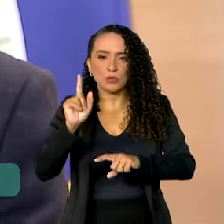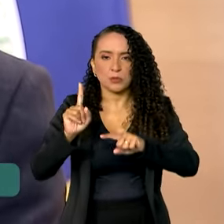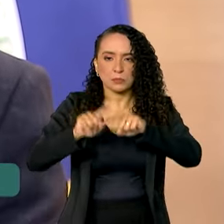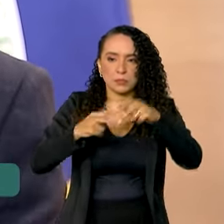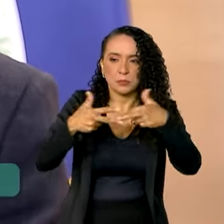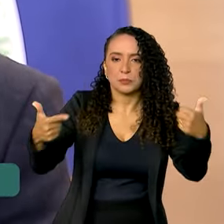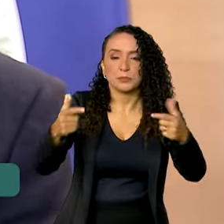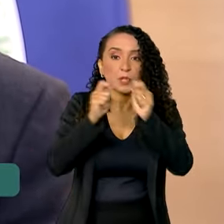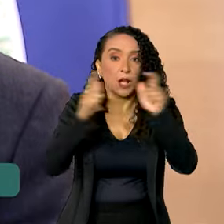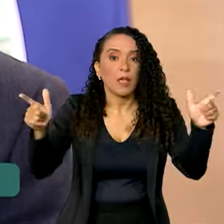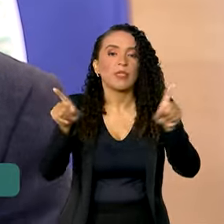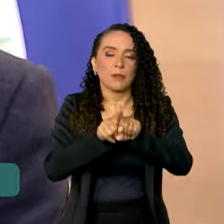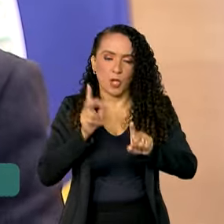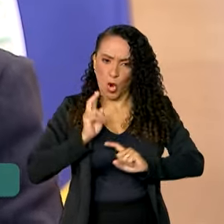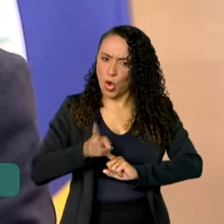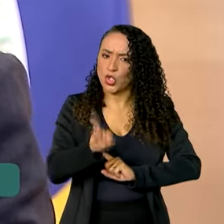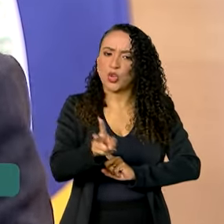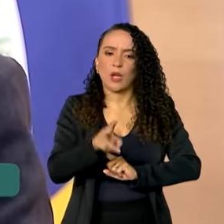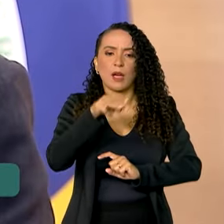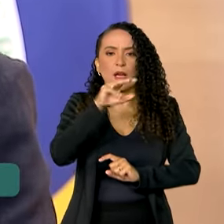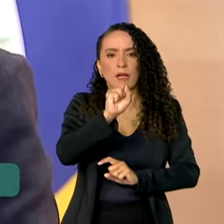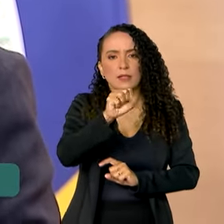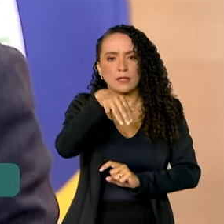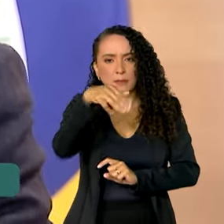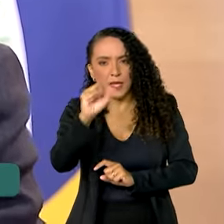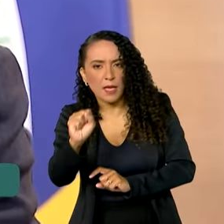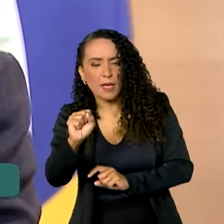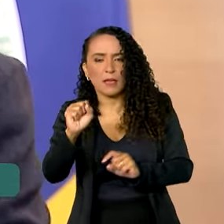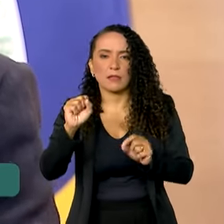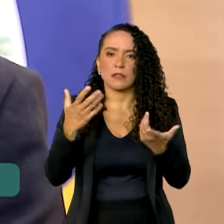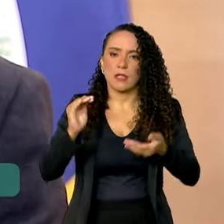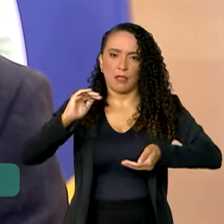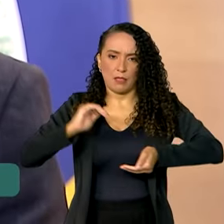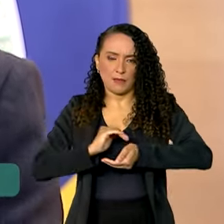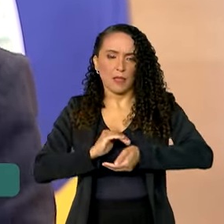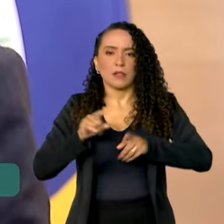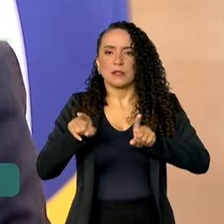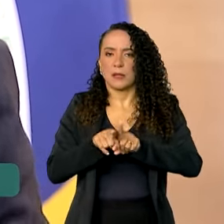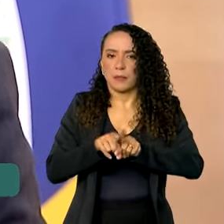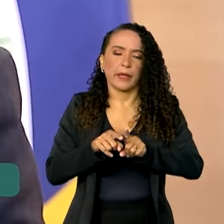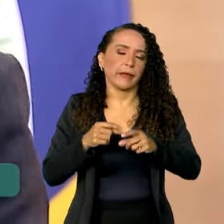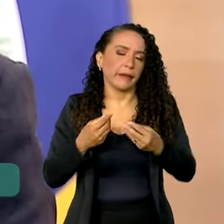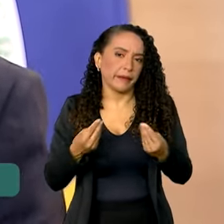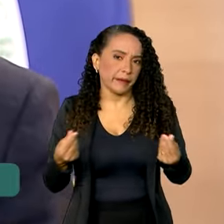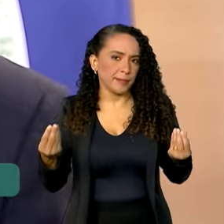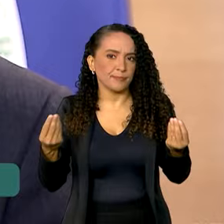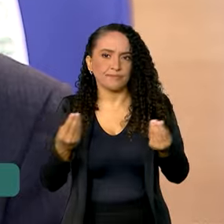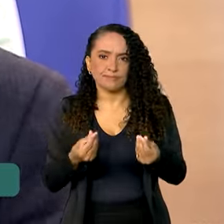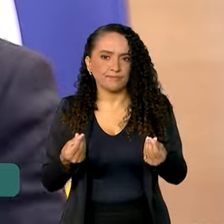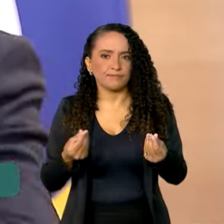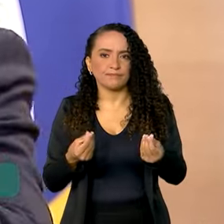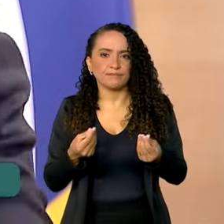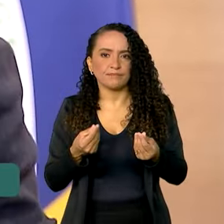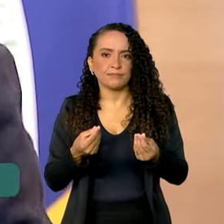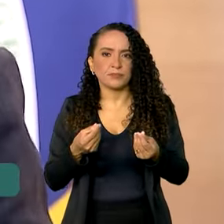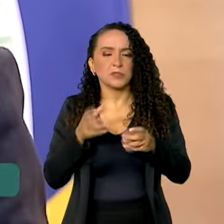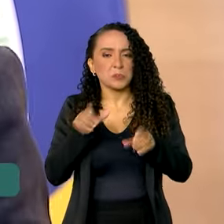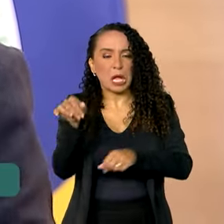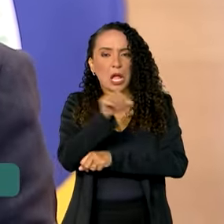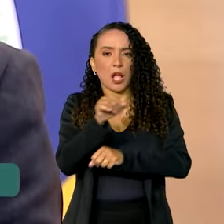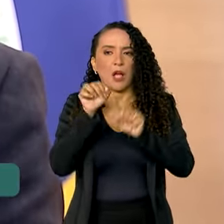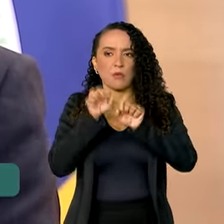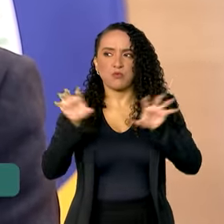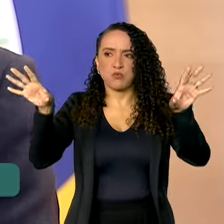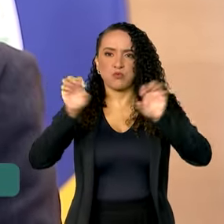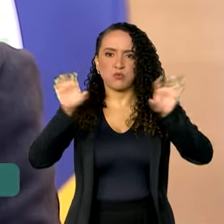alertas também continuarão, SMS, por meio das defesas civis, por meio de um carro de som, enfim,